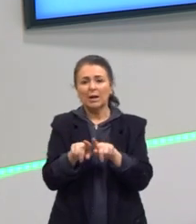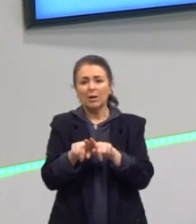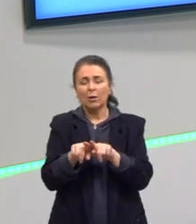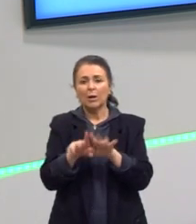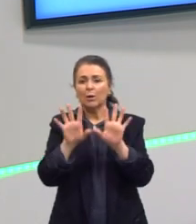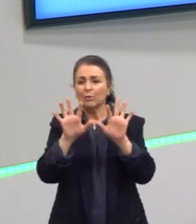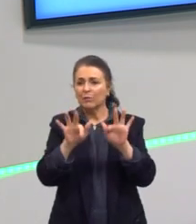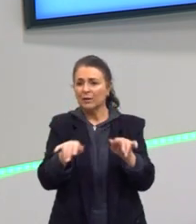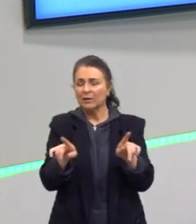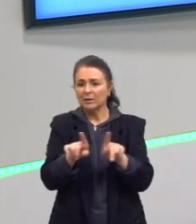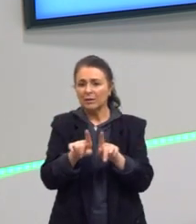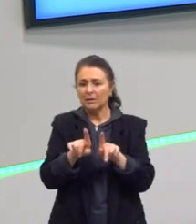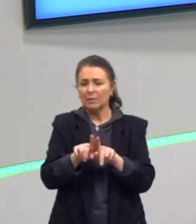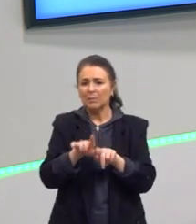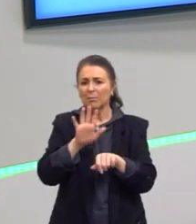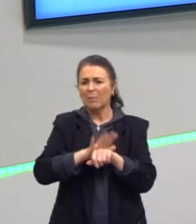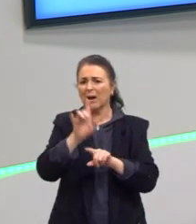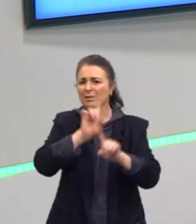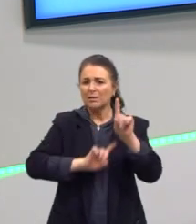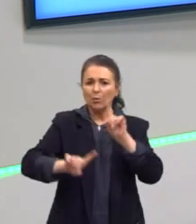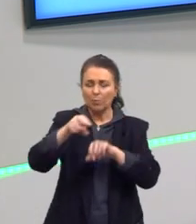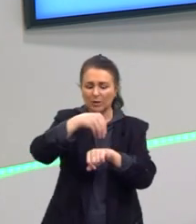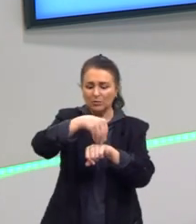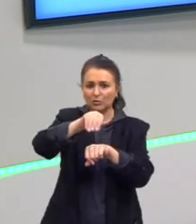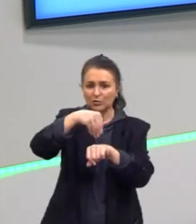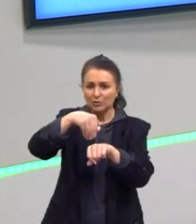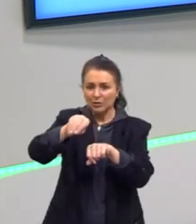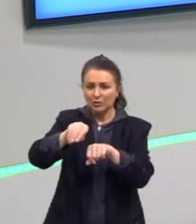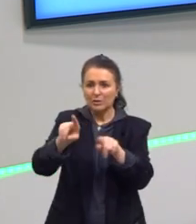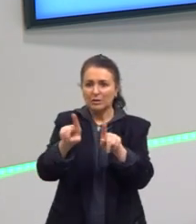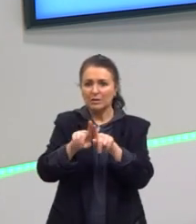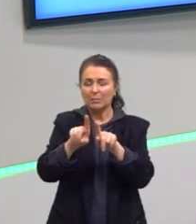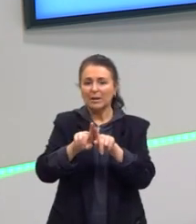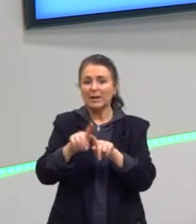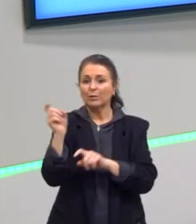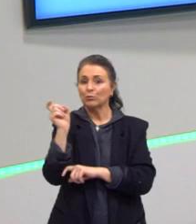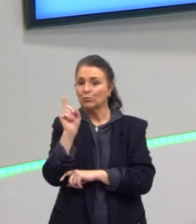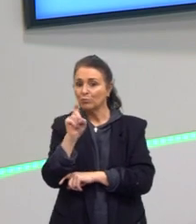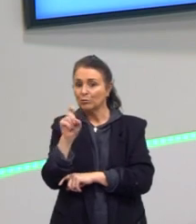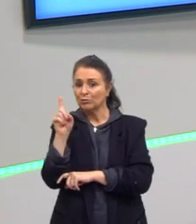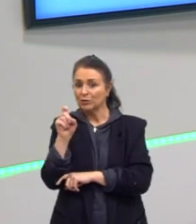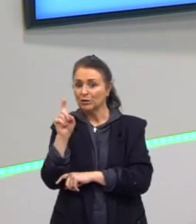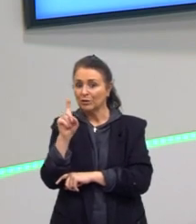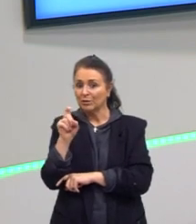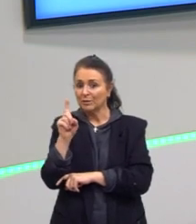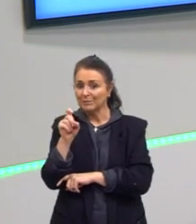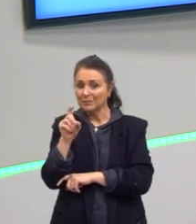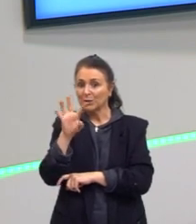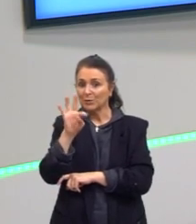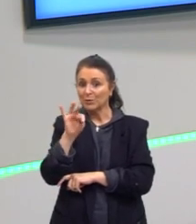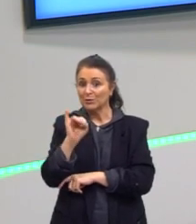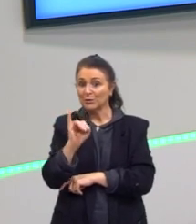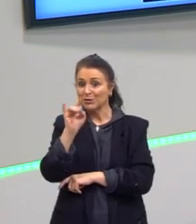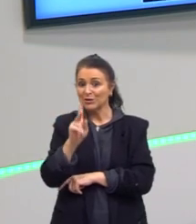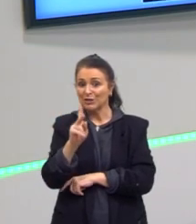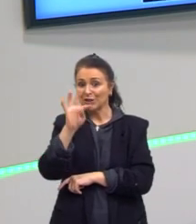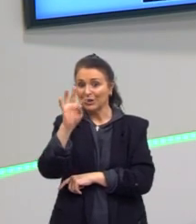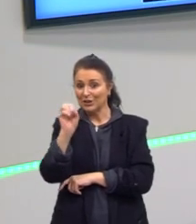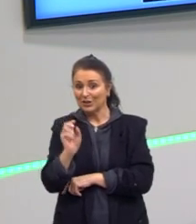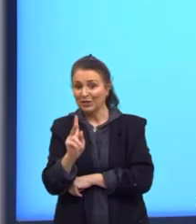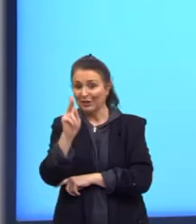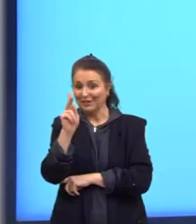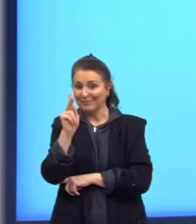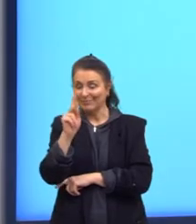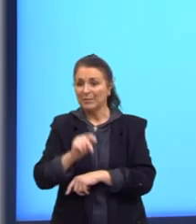para finalizar, eu trouxe também mais algumas indicações do nosso TikTok, que eu acompanho bastante, como vocês veem. A primeira